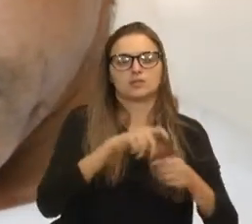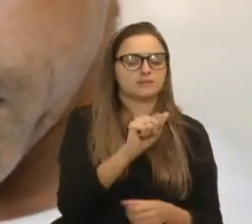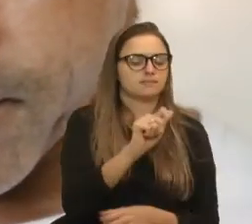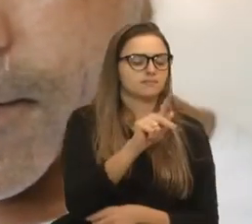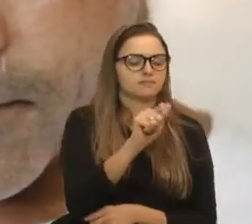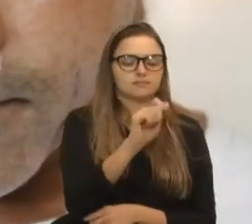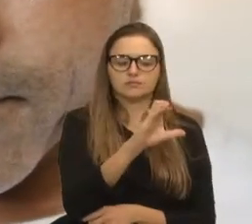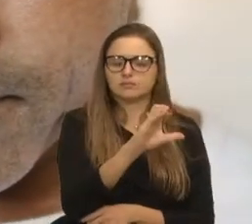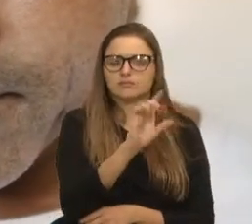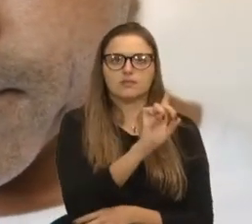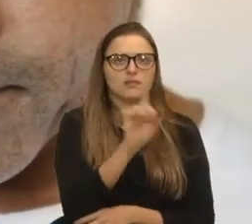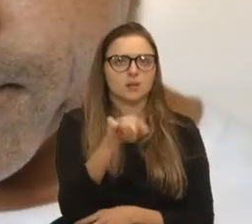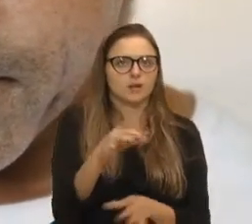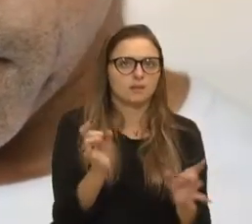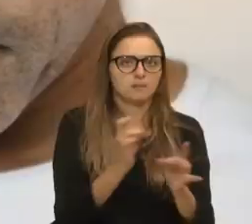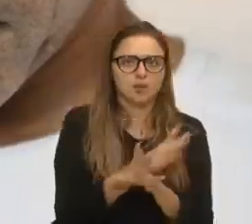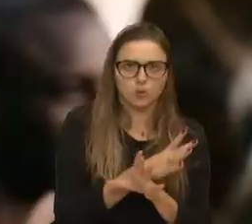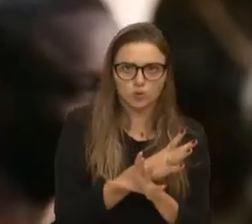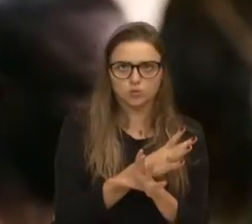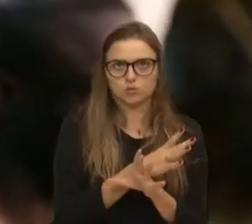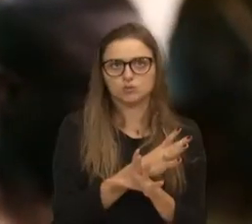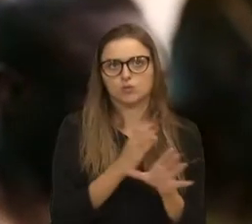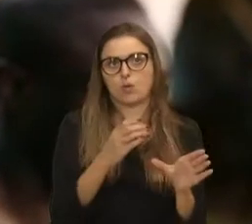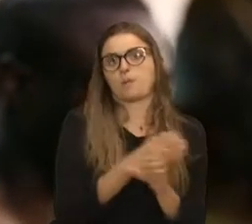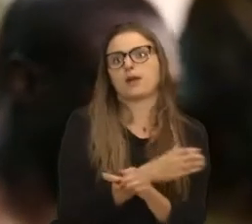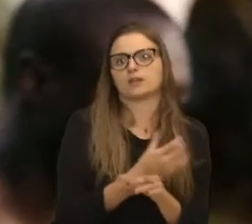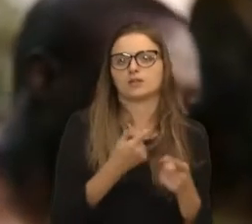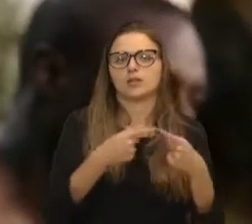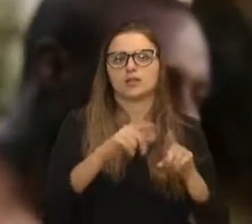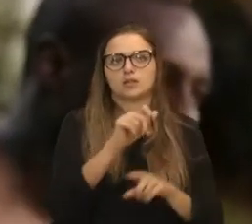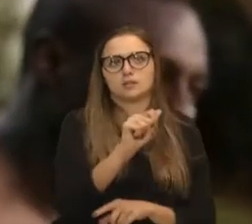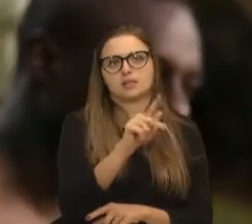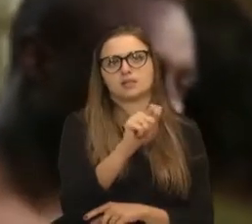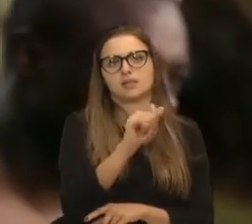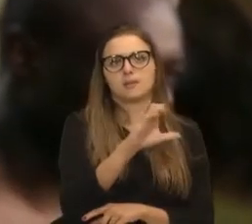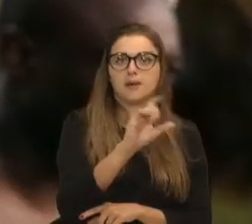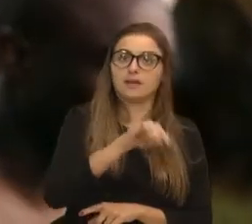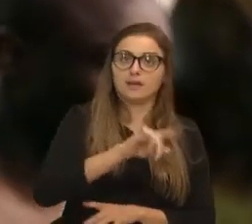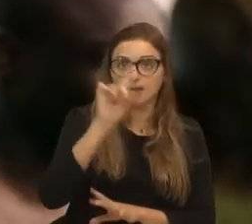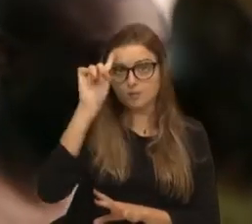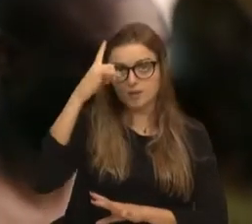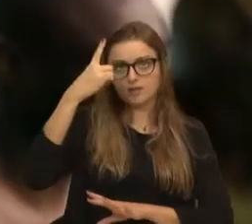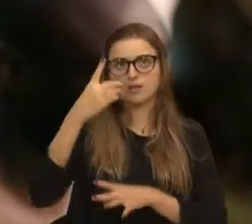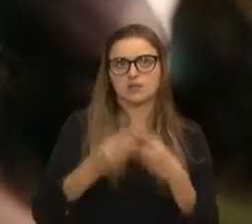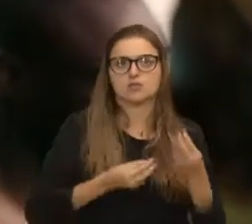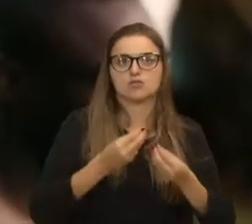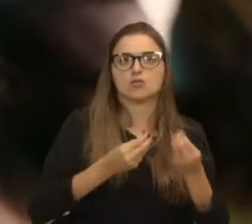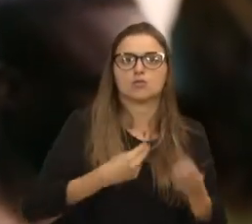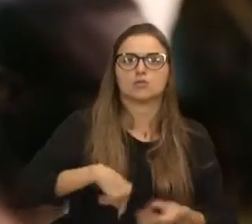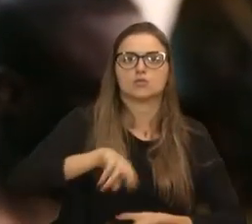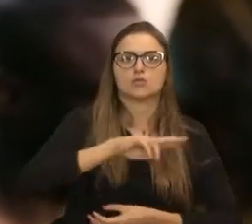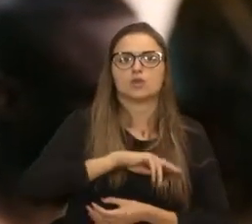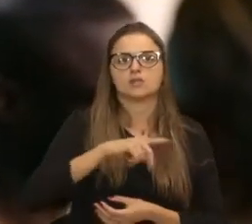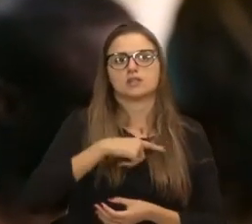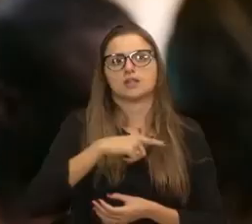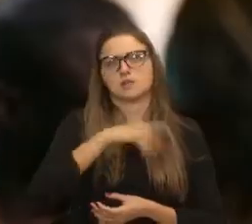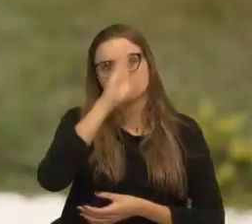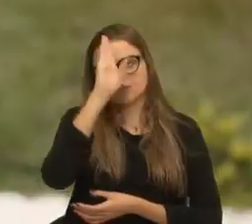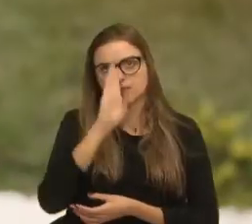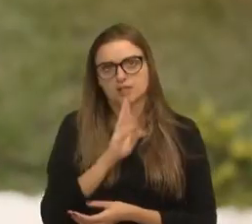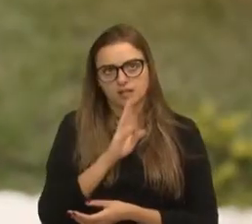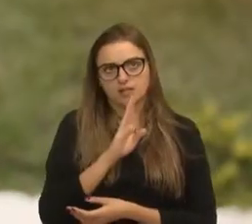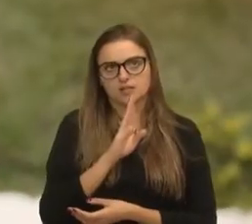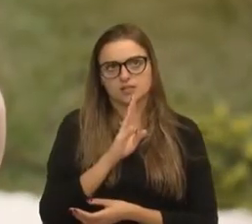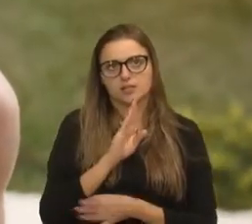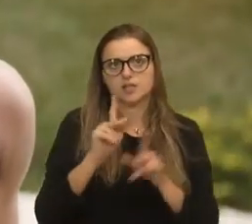é um método pronto e acabado. A APAC é uma alternativa. E nós estamos oferecendo gratuitamente